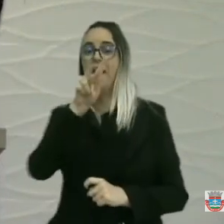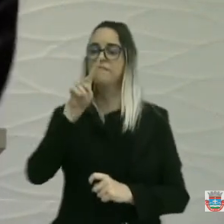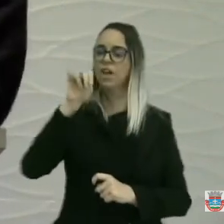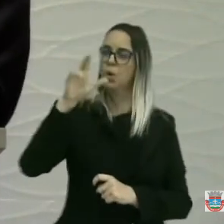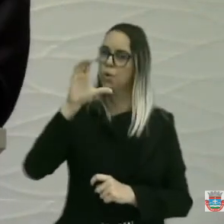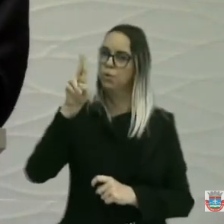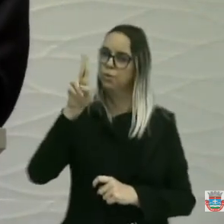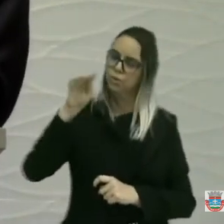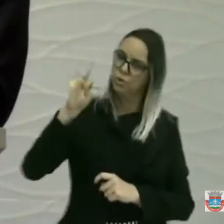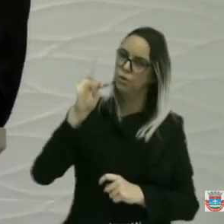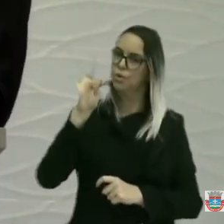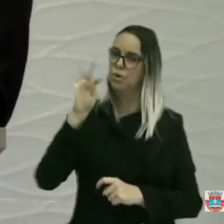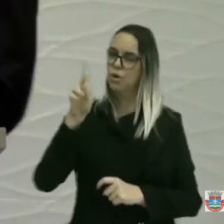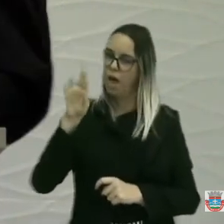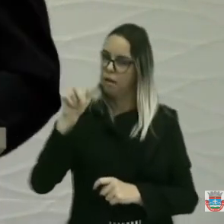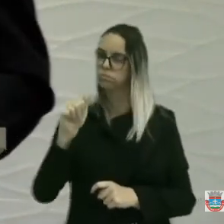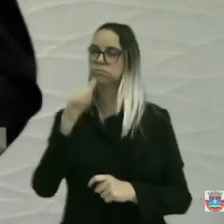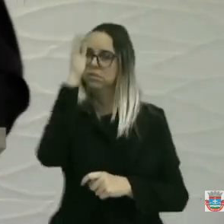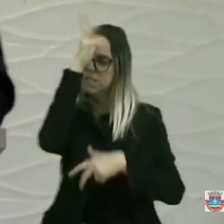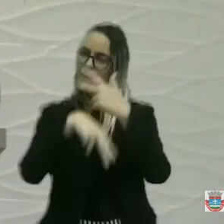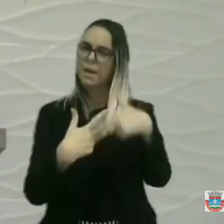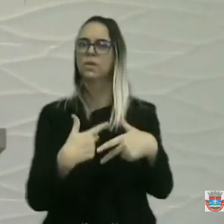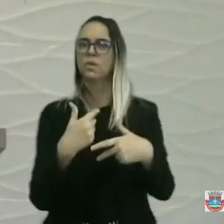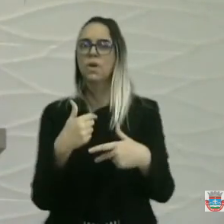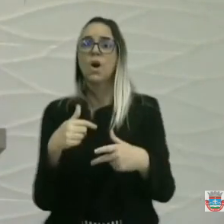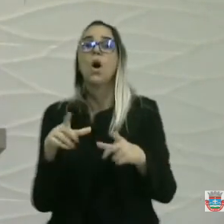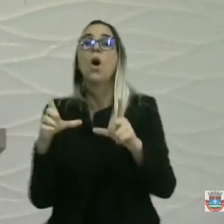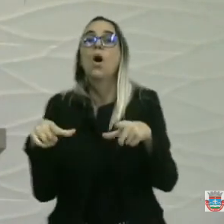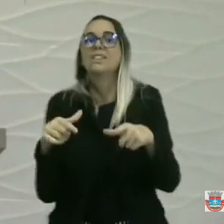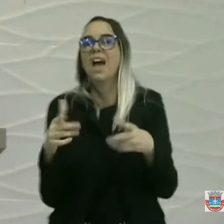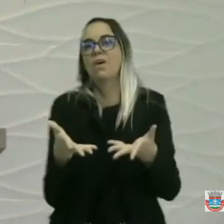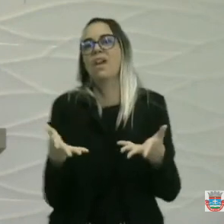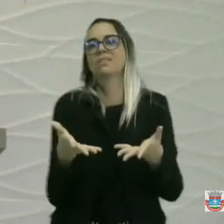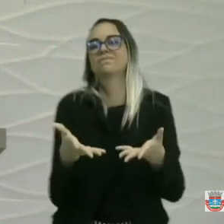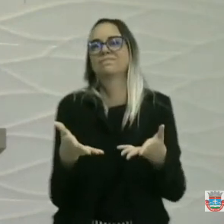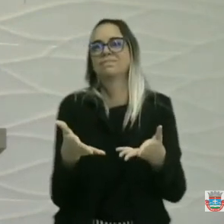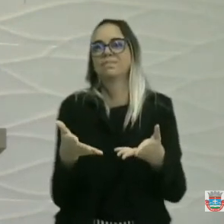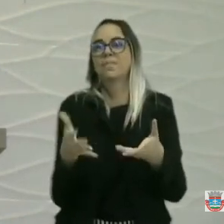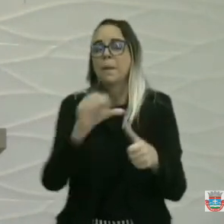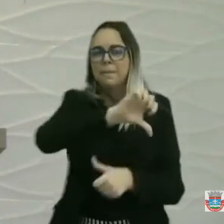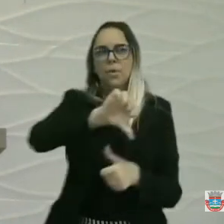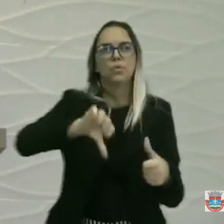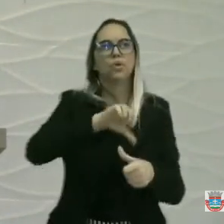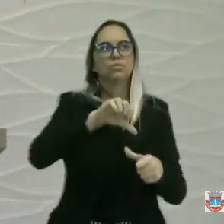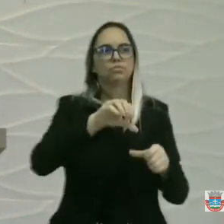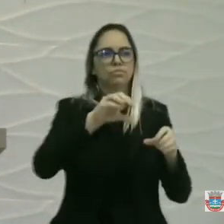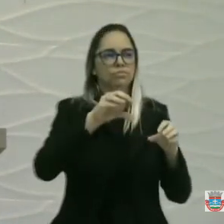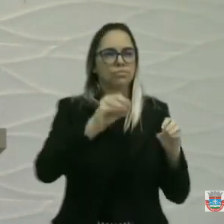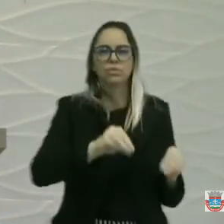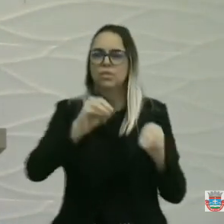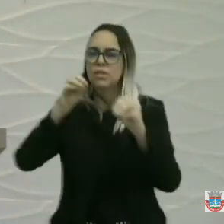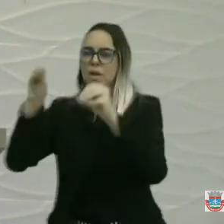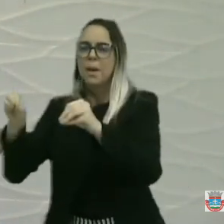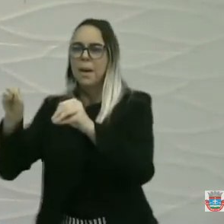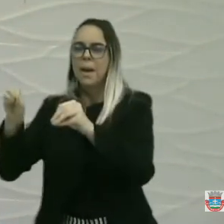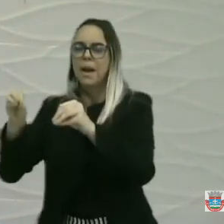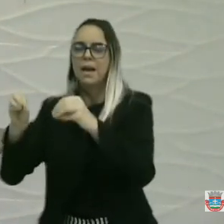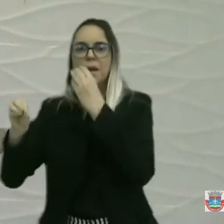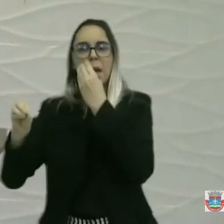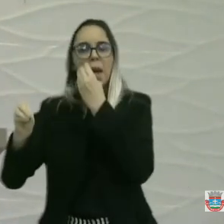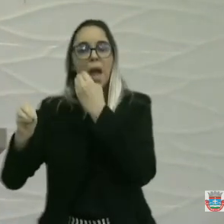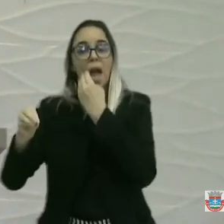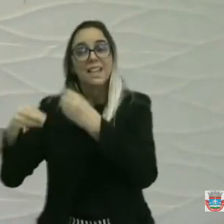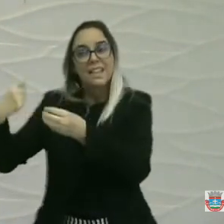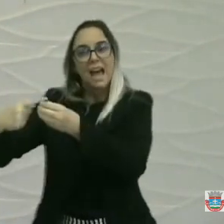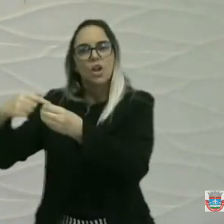da avicultura de São Bento do Una. Está sendo feita na terra do machixe, por falta de apoio do prefeito municipal,